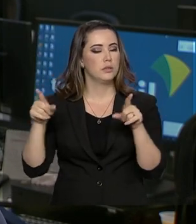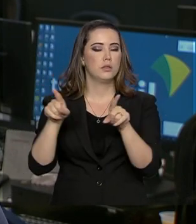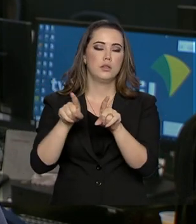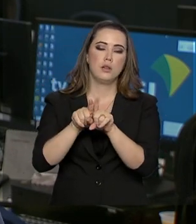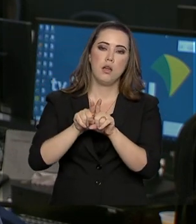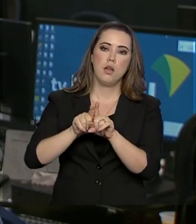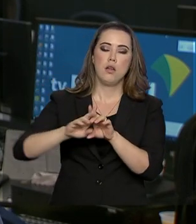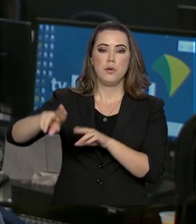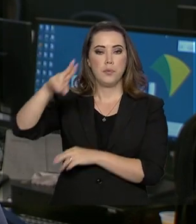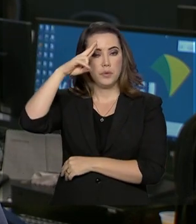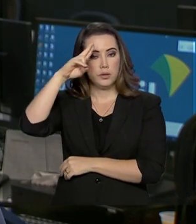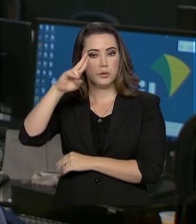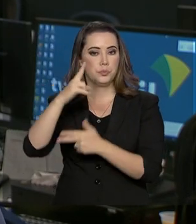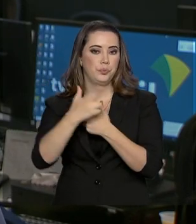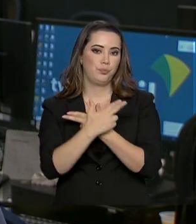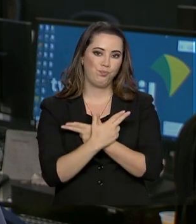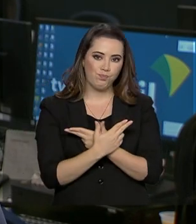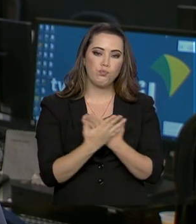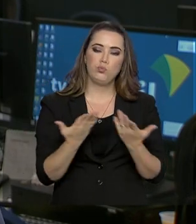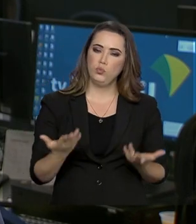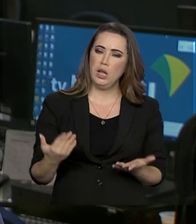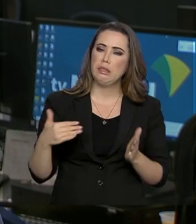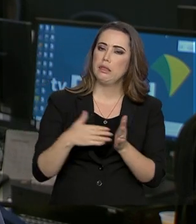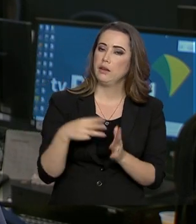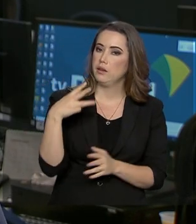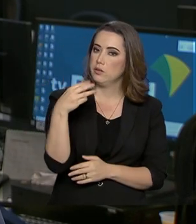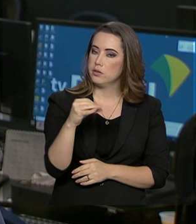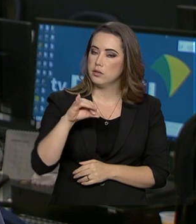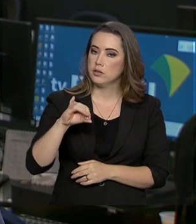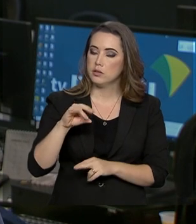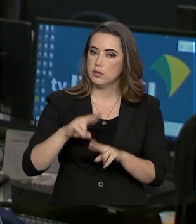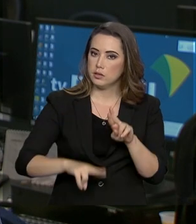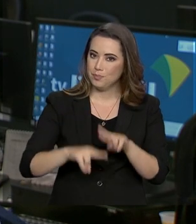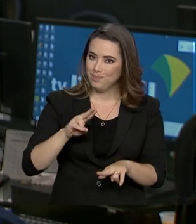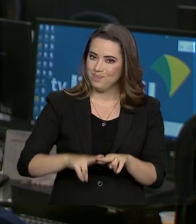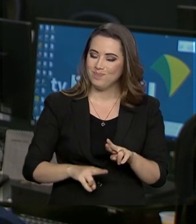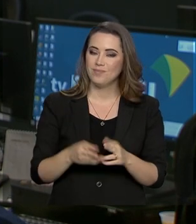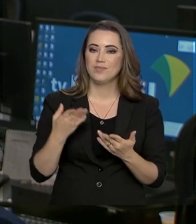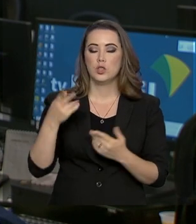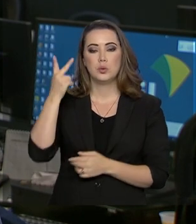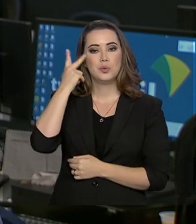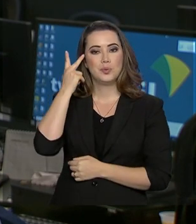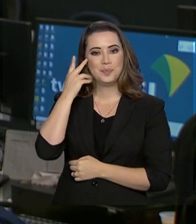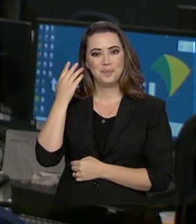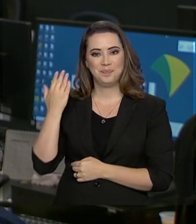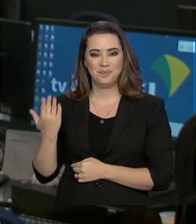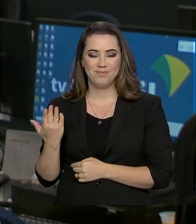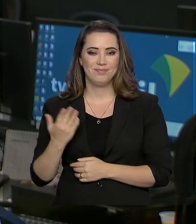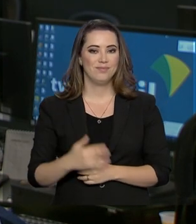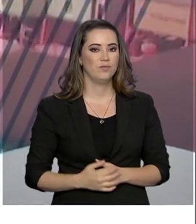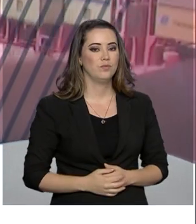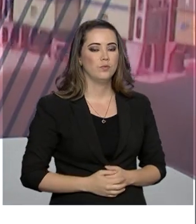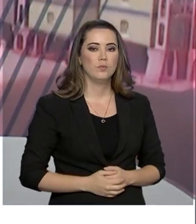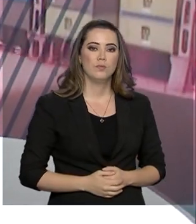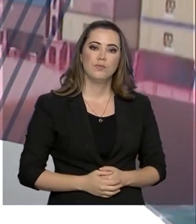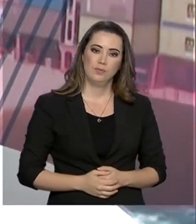O prazo para se alistar é até o dia 30 de junho. De São Paulo, Dima Saldi para o Governo Agora.